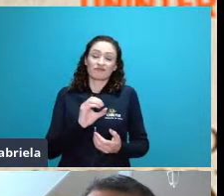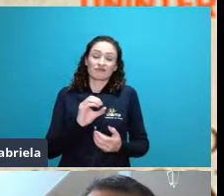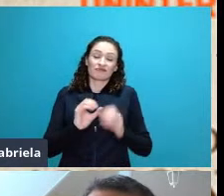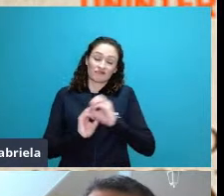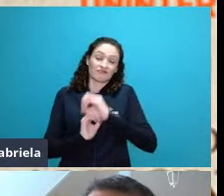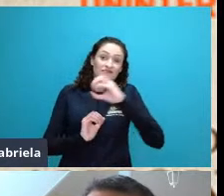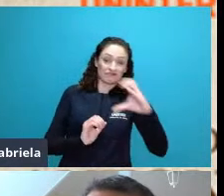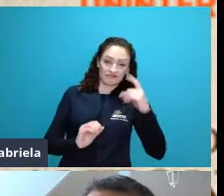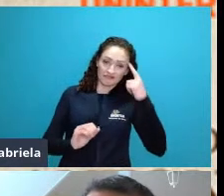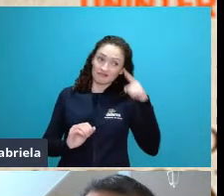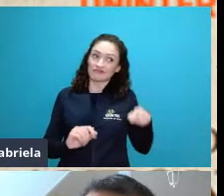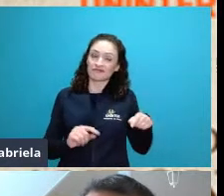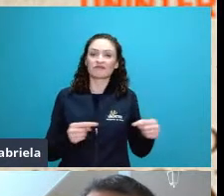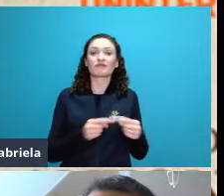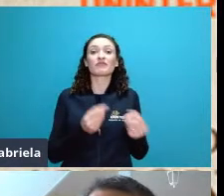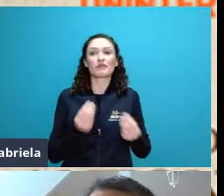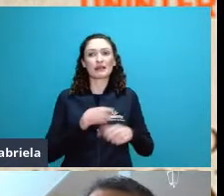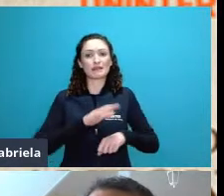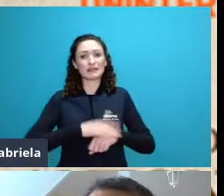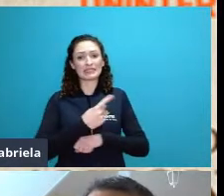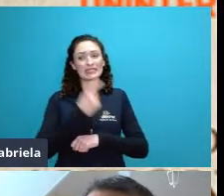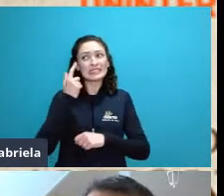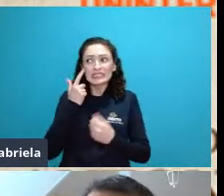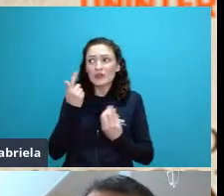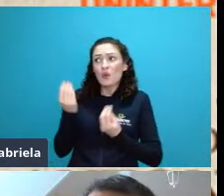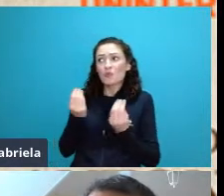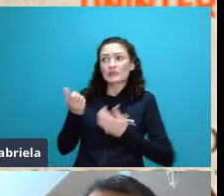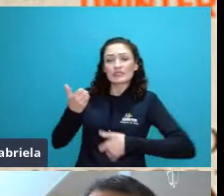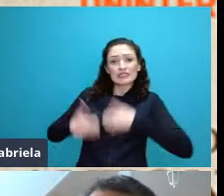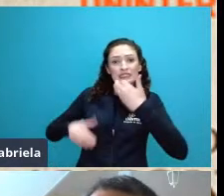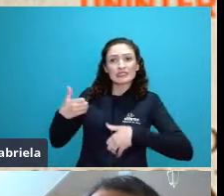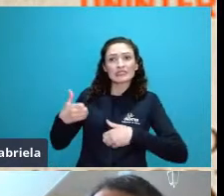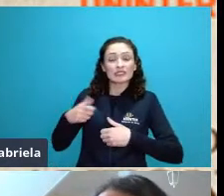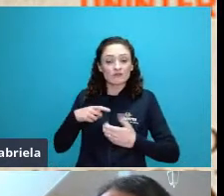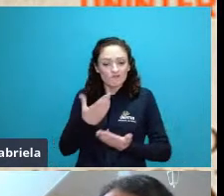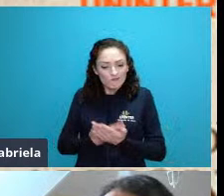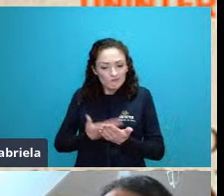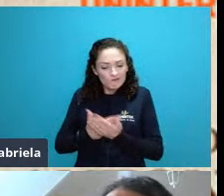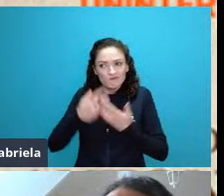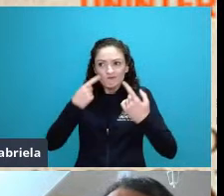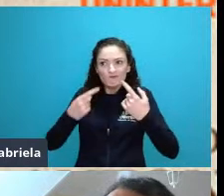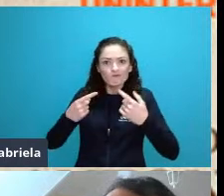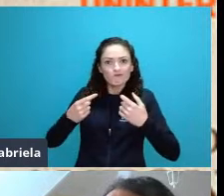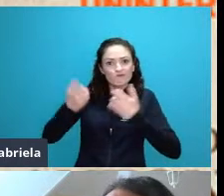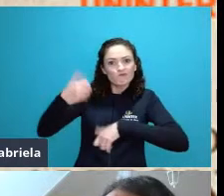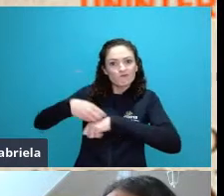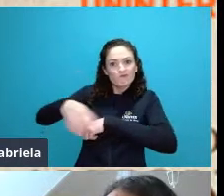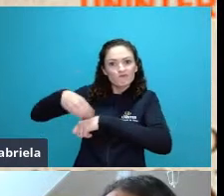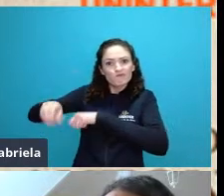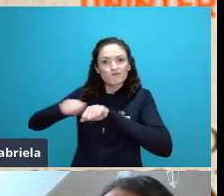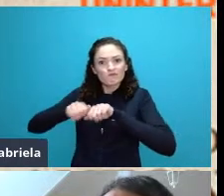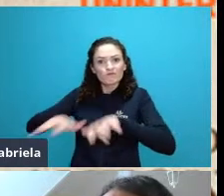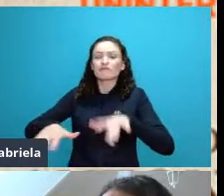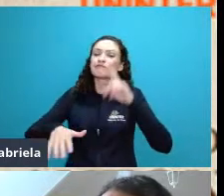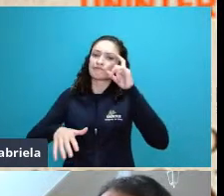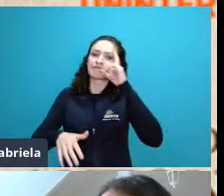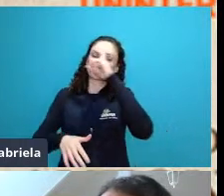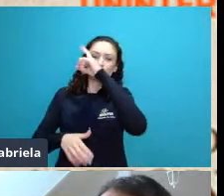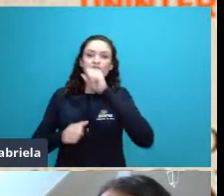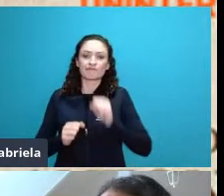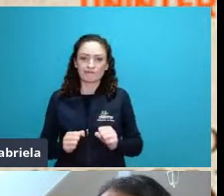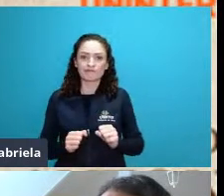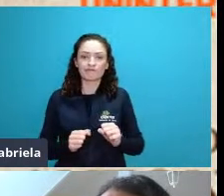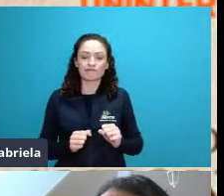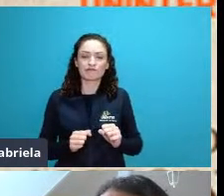grande dificuldade na divulgação dos seus preceitos no entanto o seu livro é